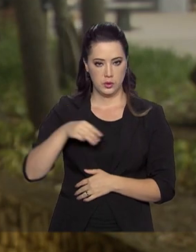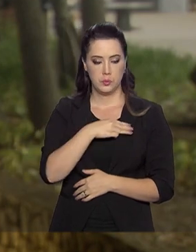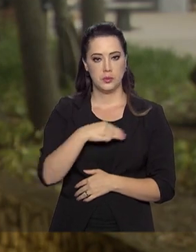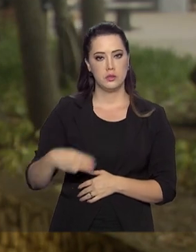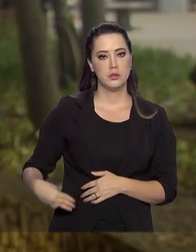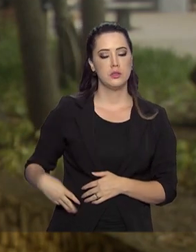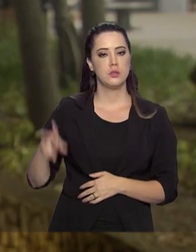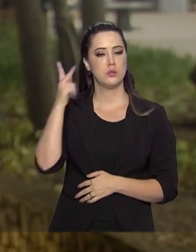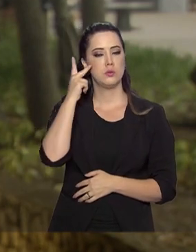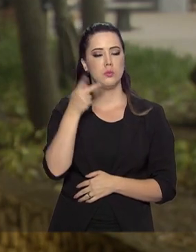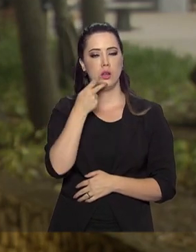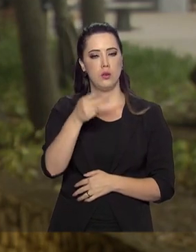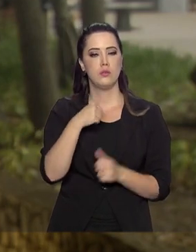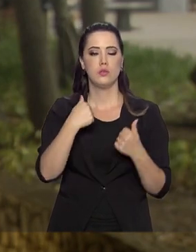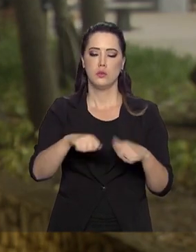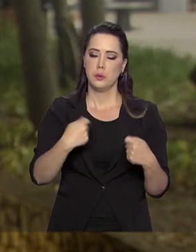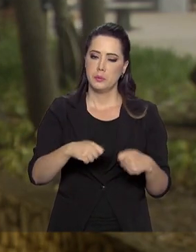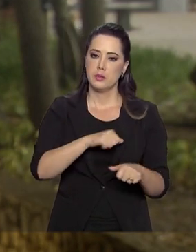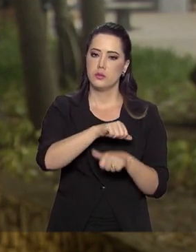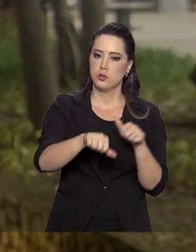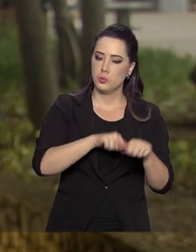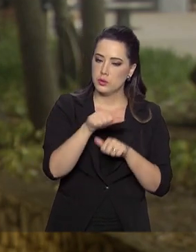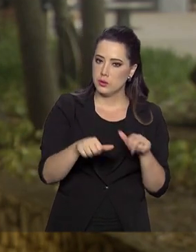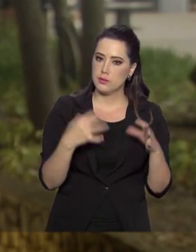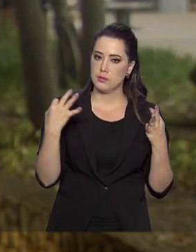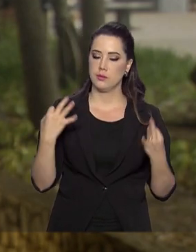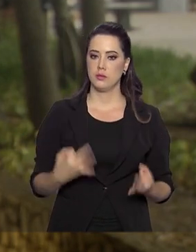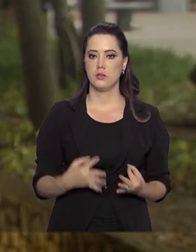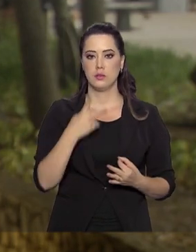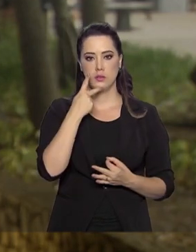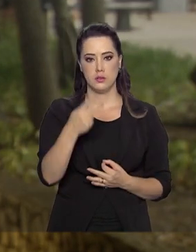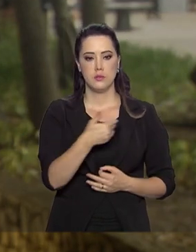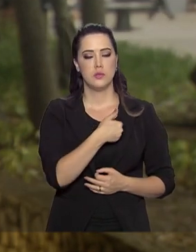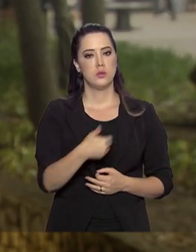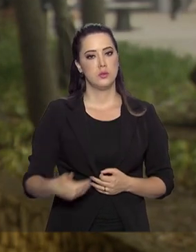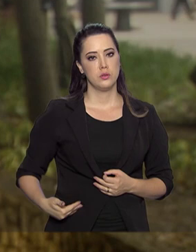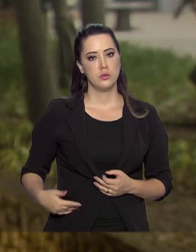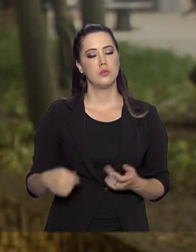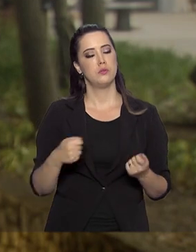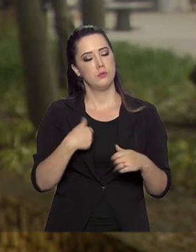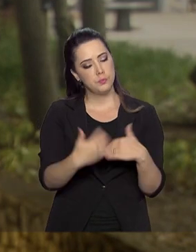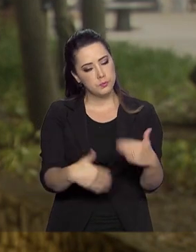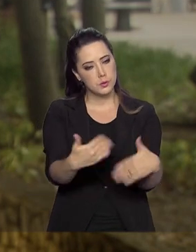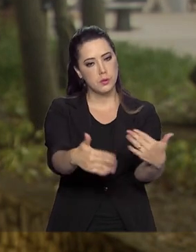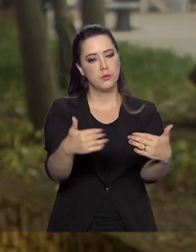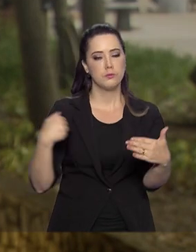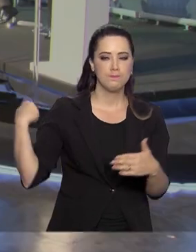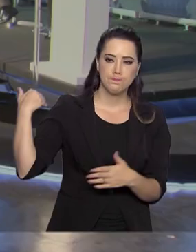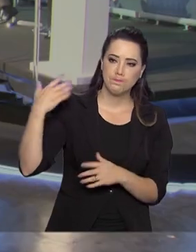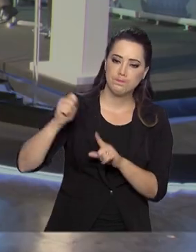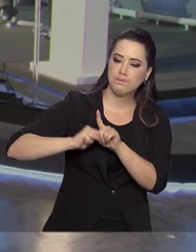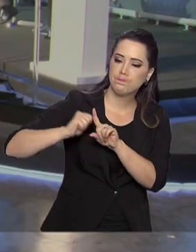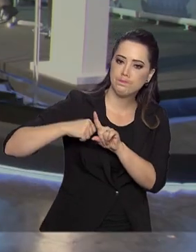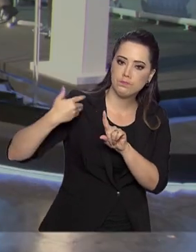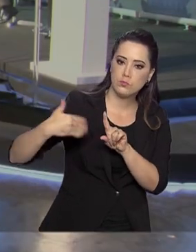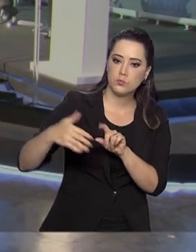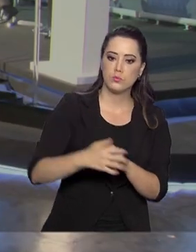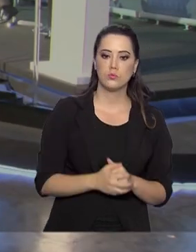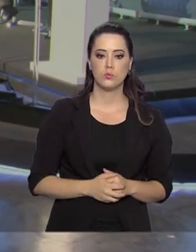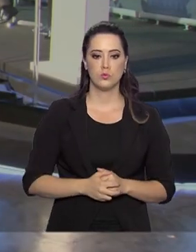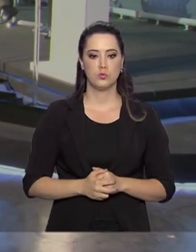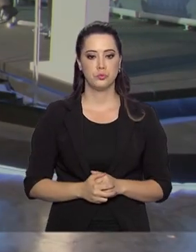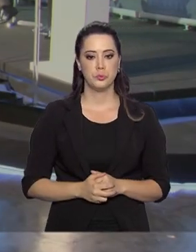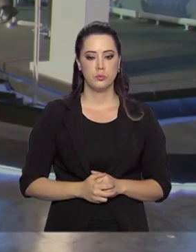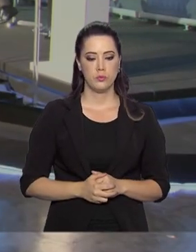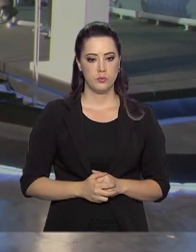Guedes defendeu uma agenda positiva de mudanças e disse que o governo tem avançado nos últimos meses. Quando nós desalavancamos